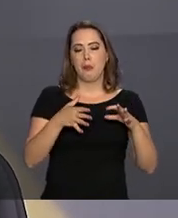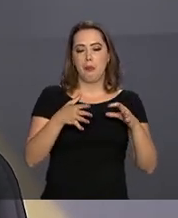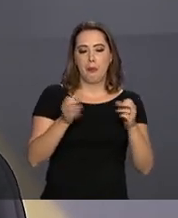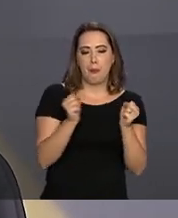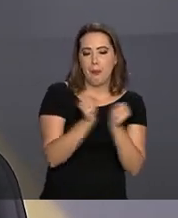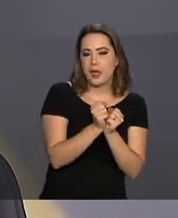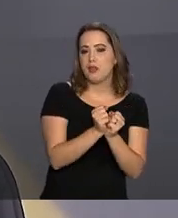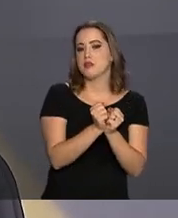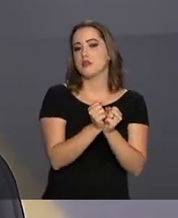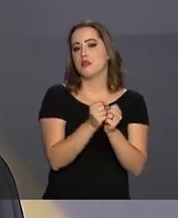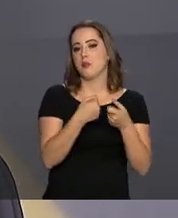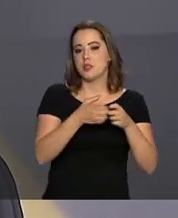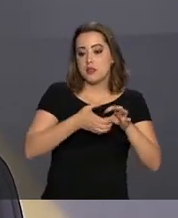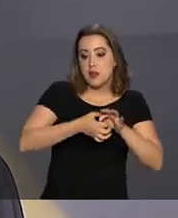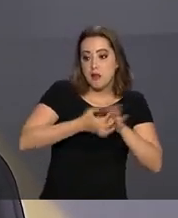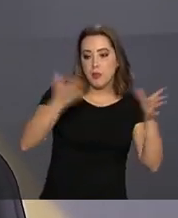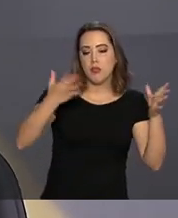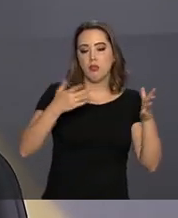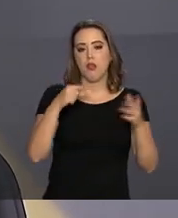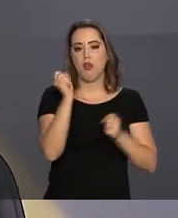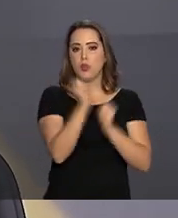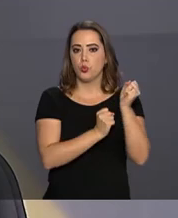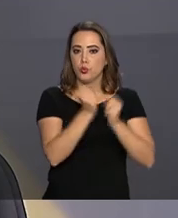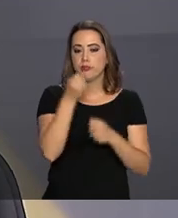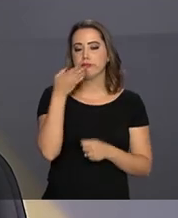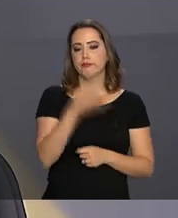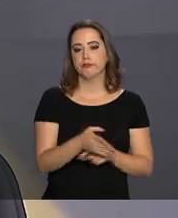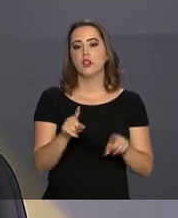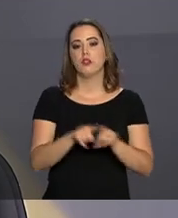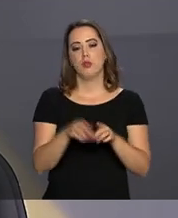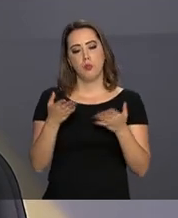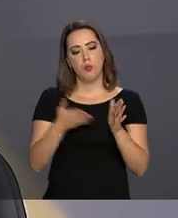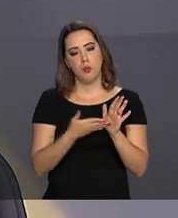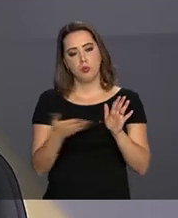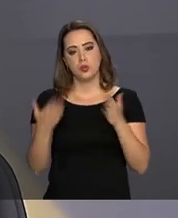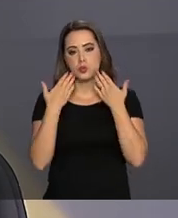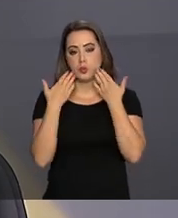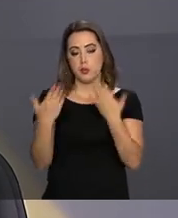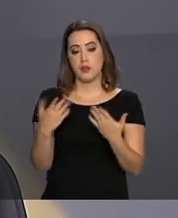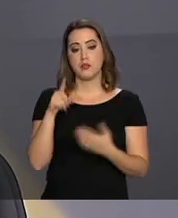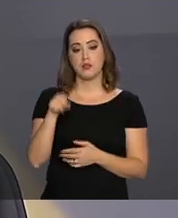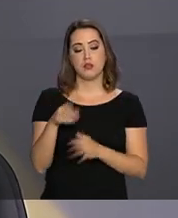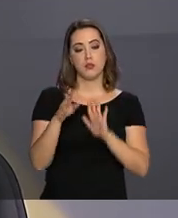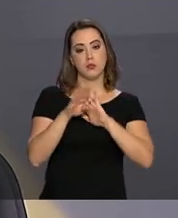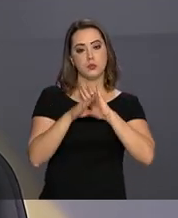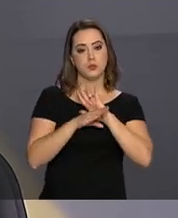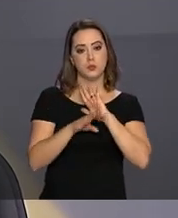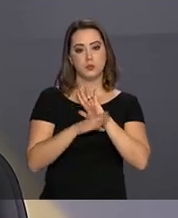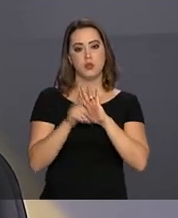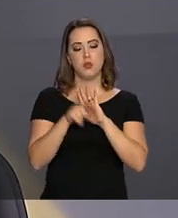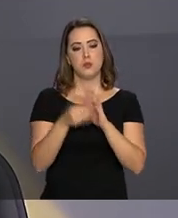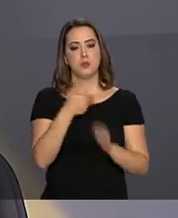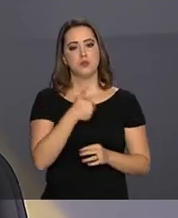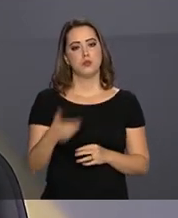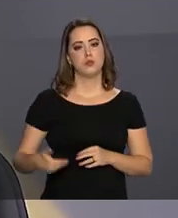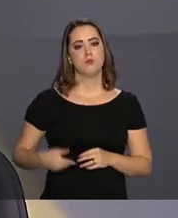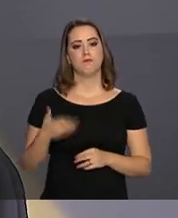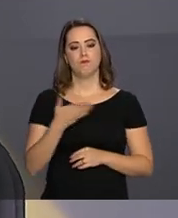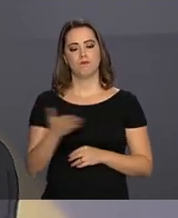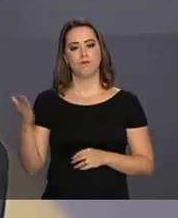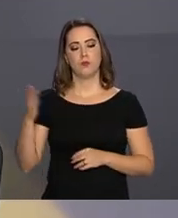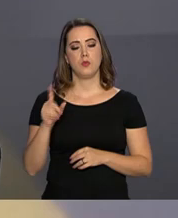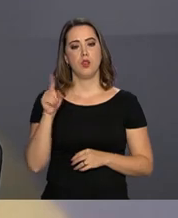esse é o momento também, quer de apresentar isso no Fórum Econômico Mundial. Ele vai apresentar o programa de governo dele,